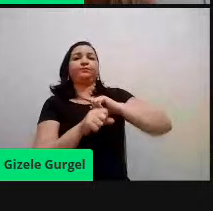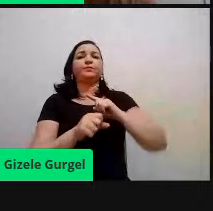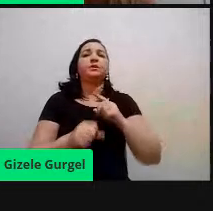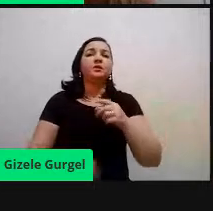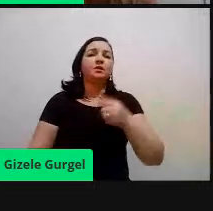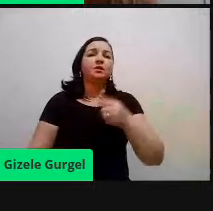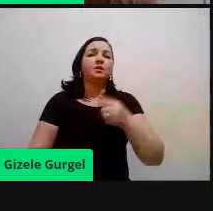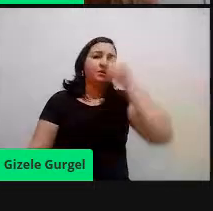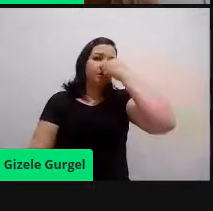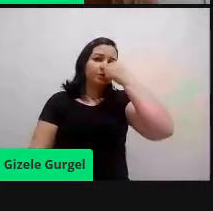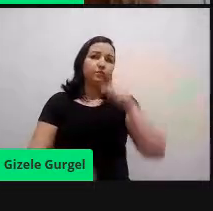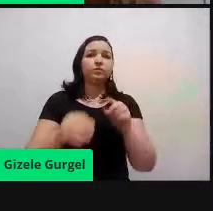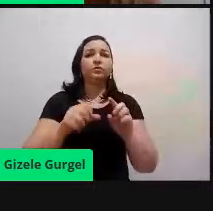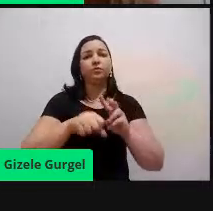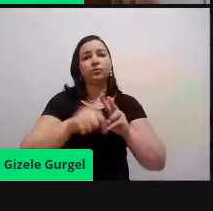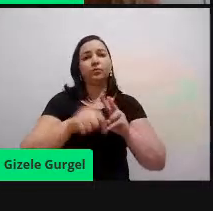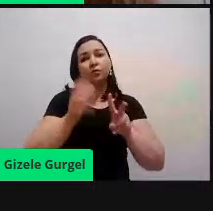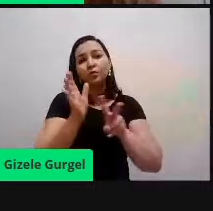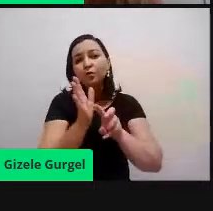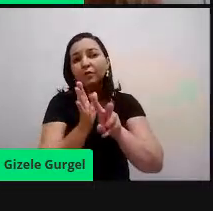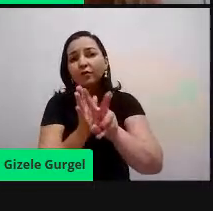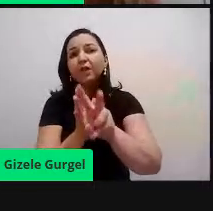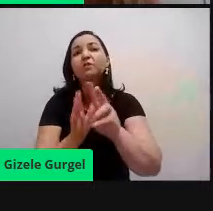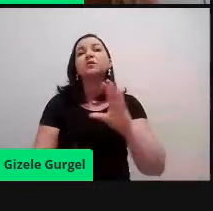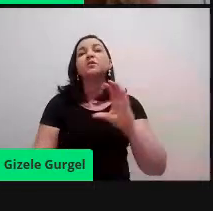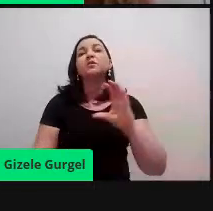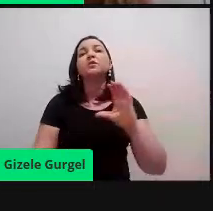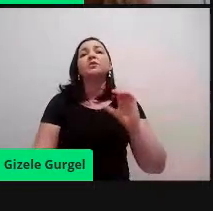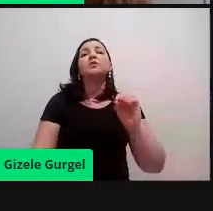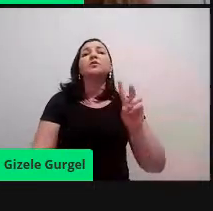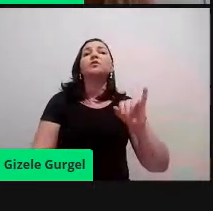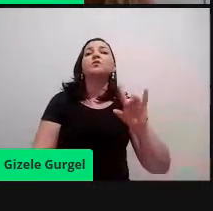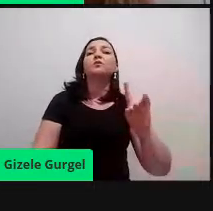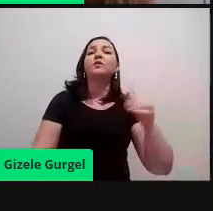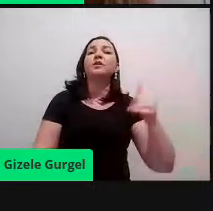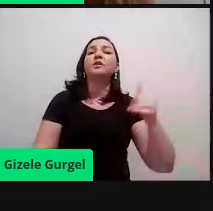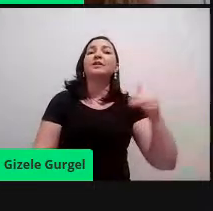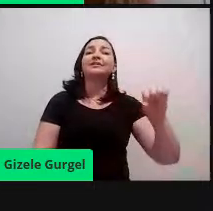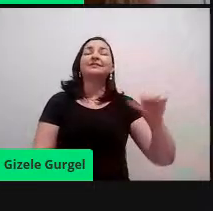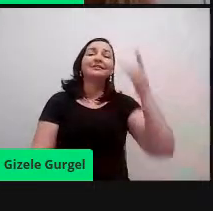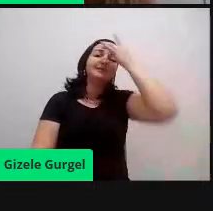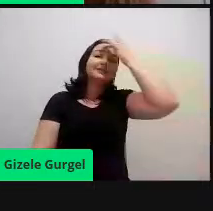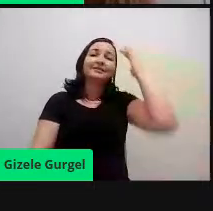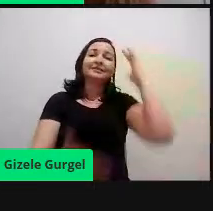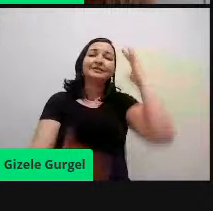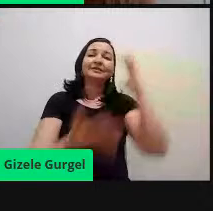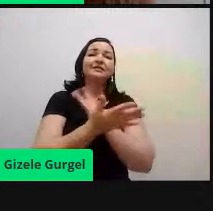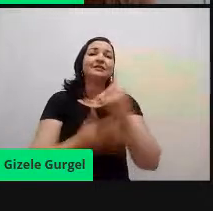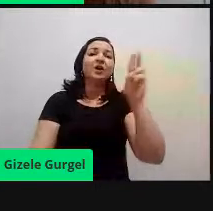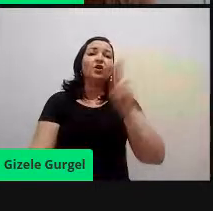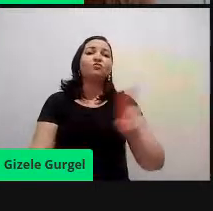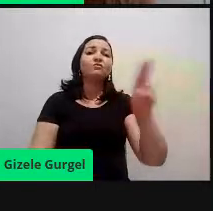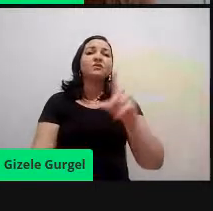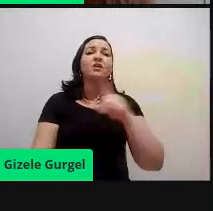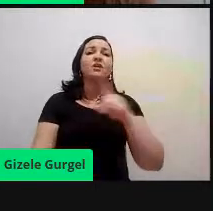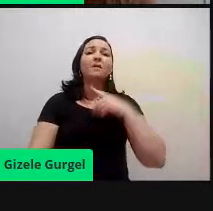a sociedade, para a população consumir mais descartáveis, né. Então,